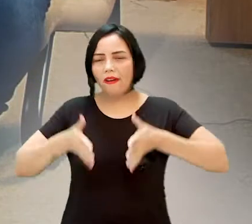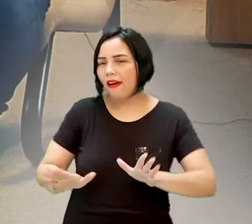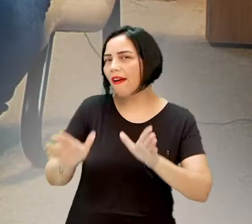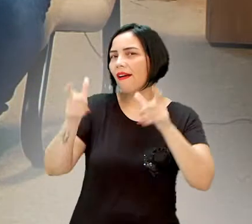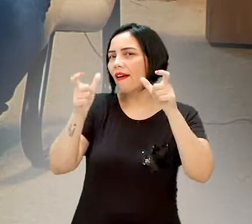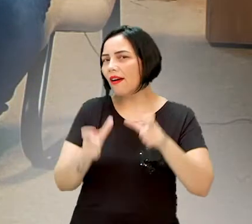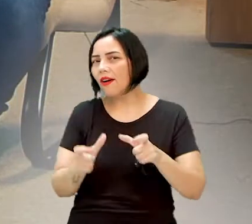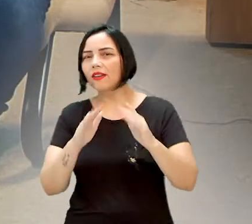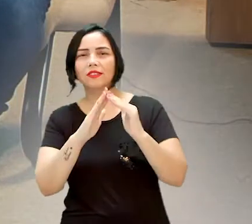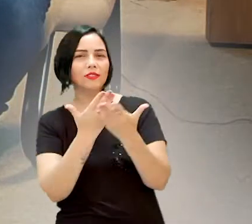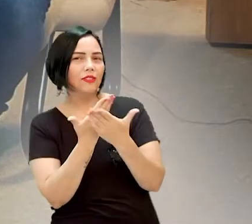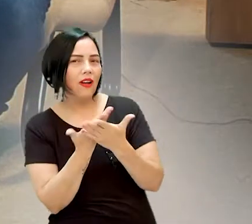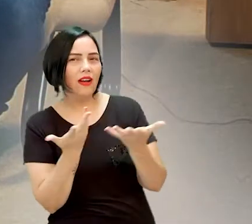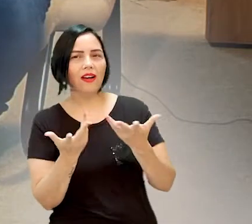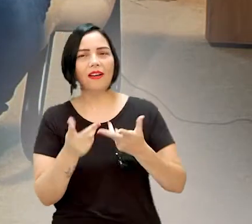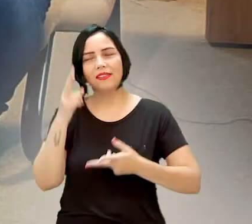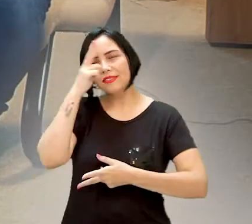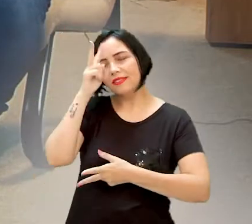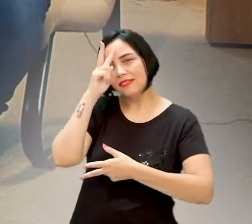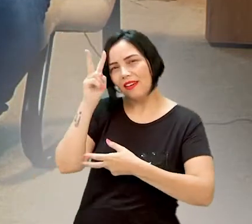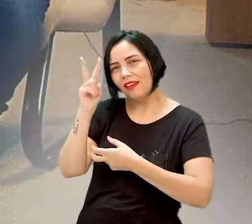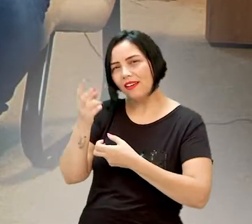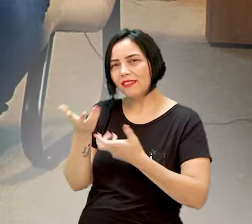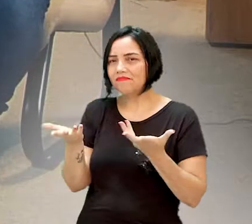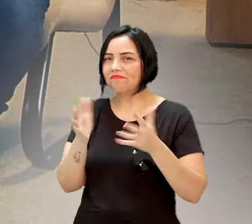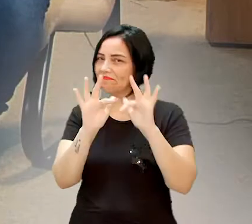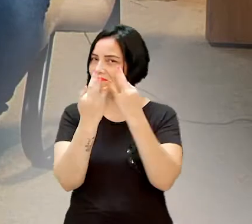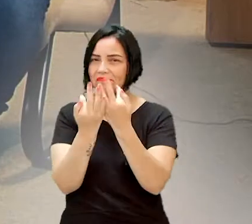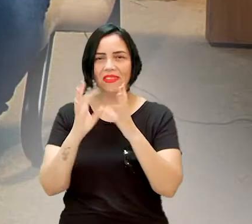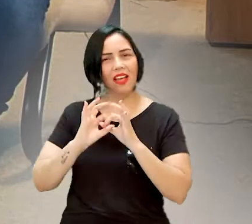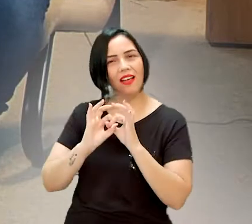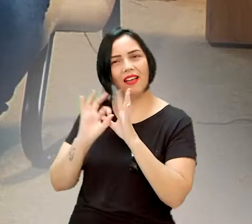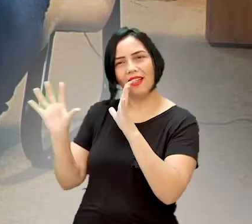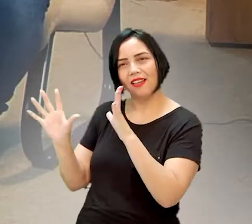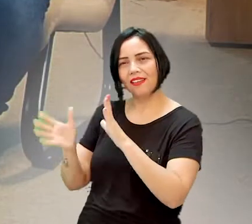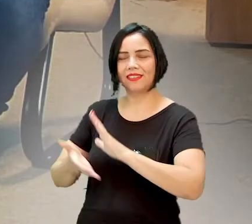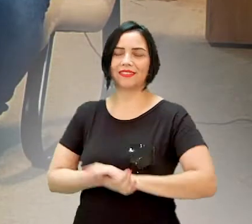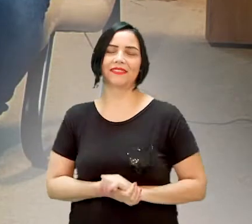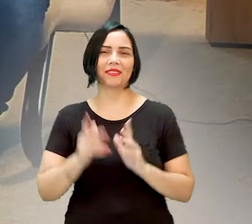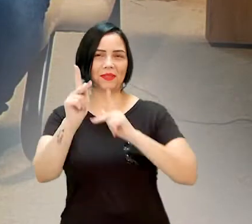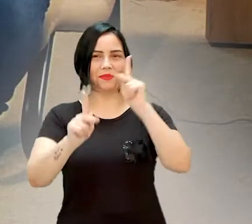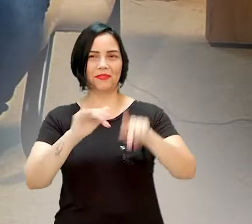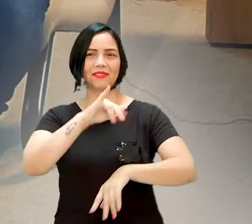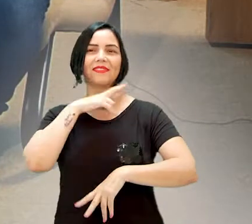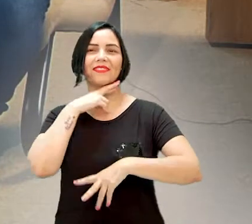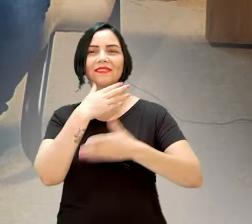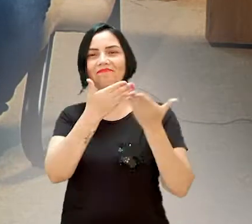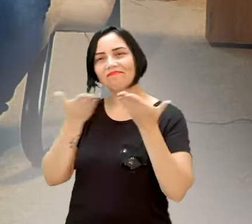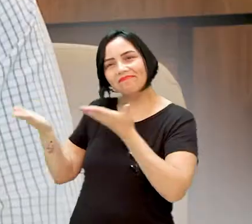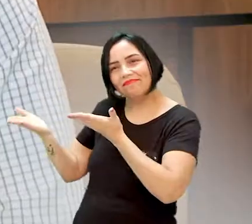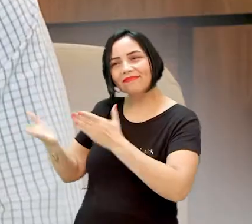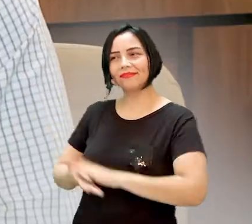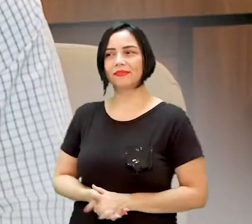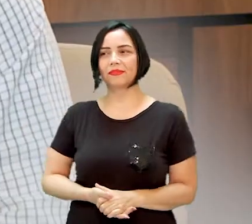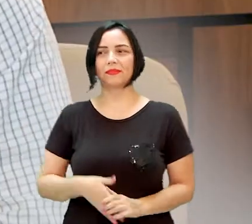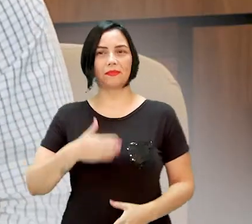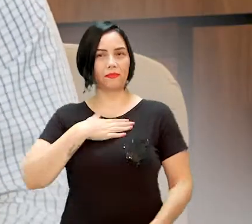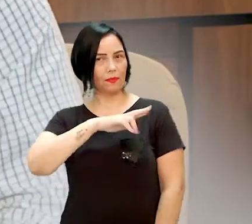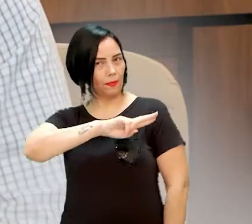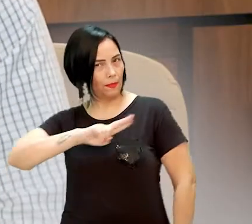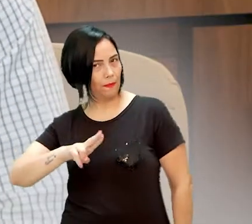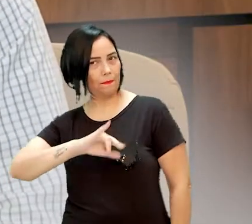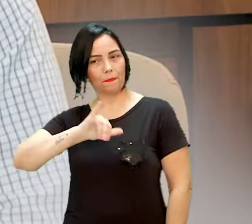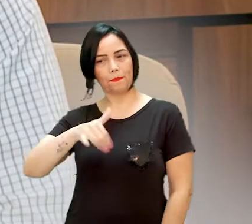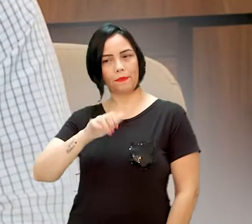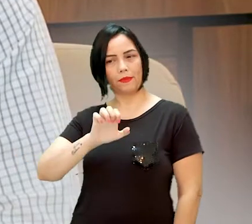veio, onde você nasceu, onde você estudou, se quiser falar da sua família, conta para a população de Jaraguá do Sul quem é você. Meu nome é Jefferson